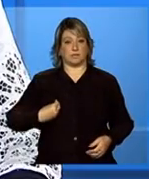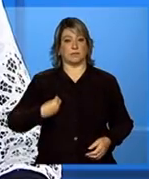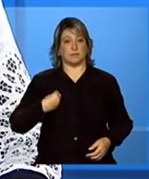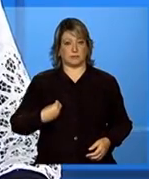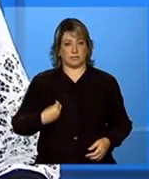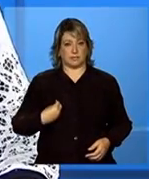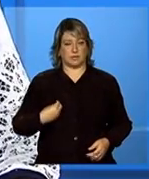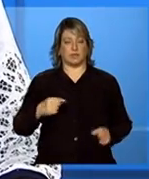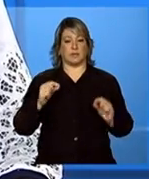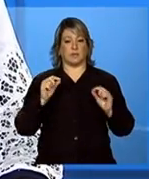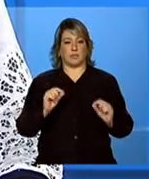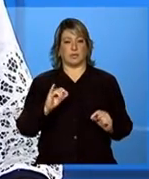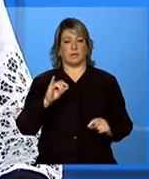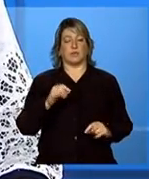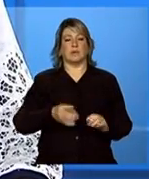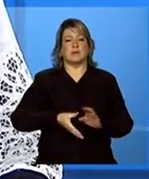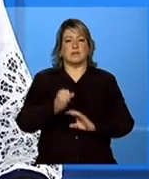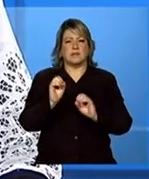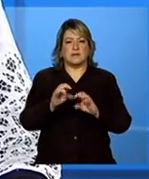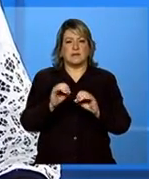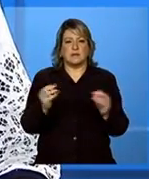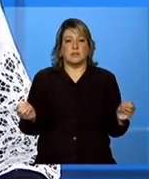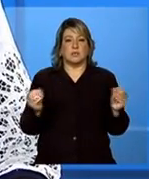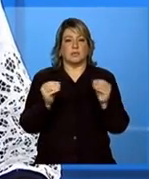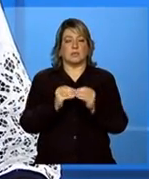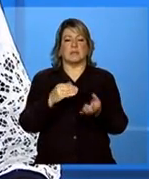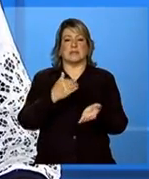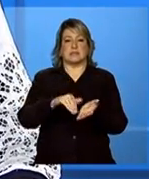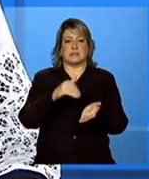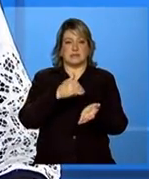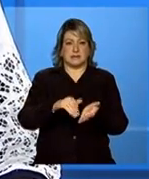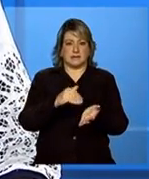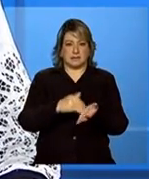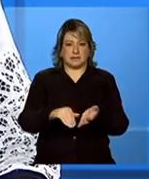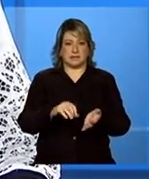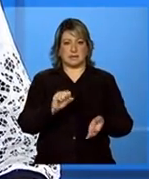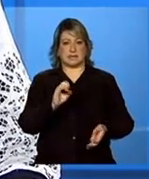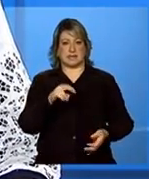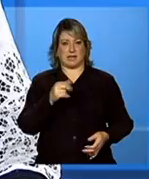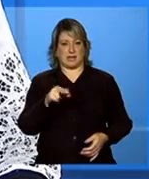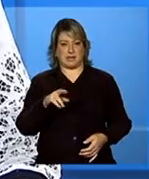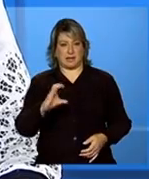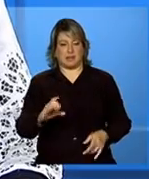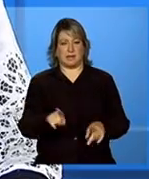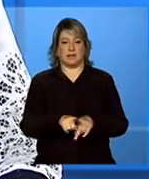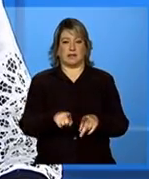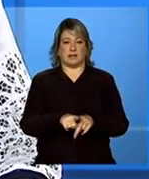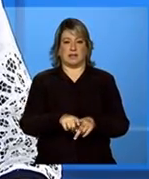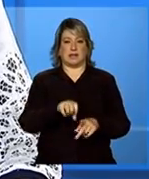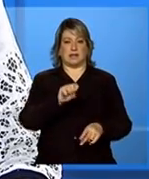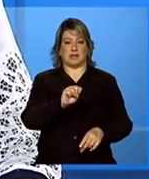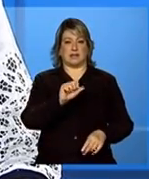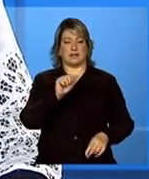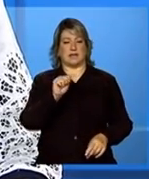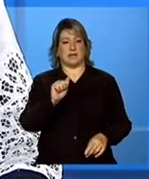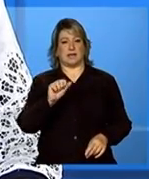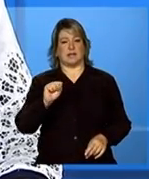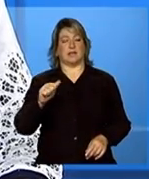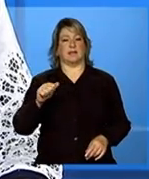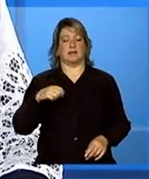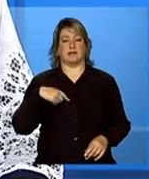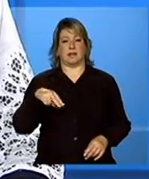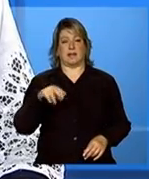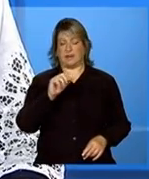Instrução Operacional Conjunta das Secretarias SENARC e SNAS. São